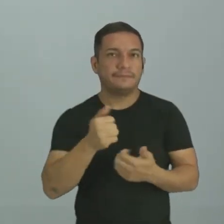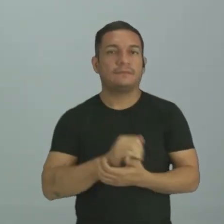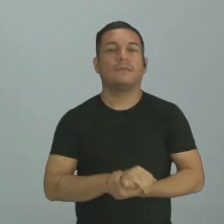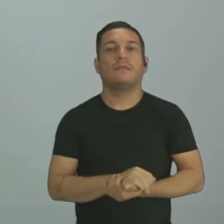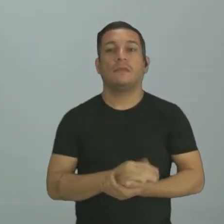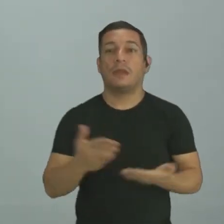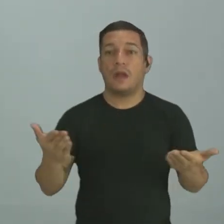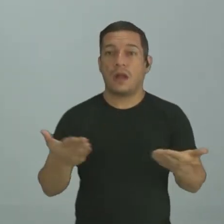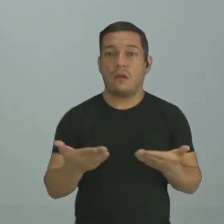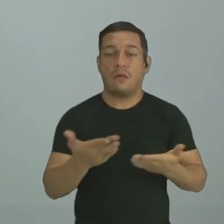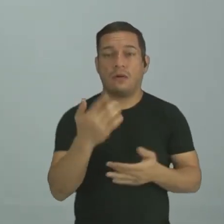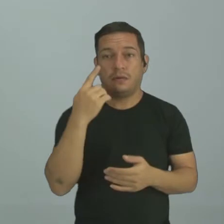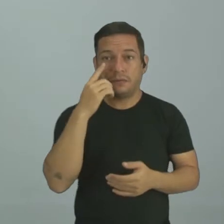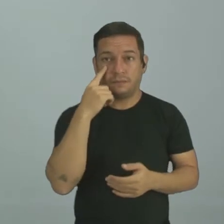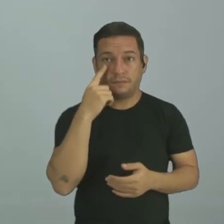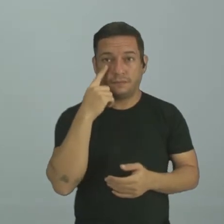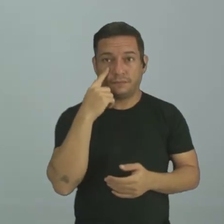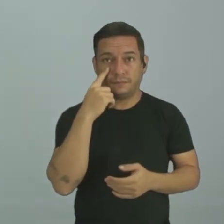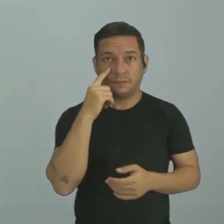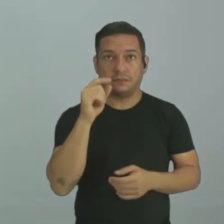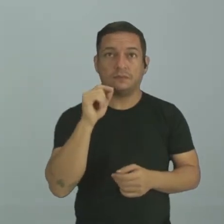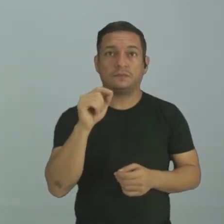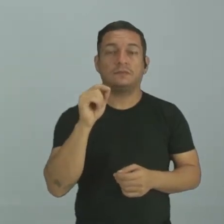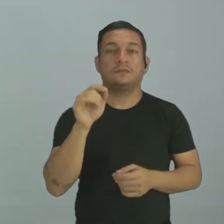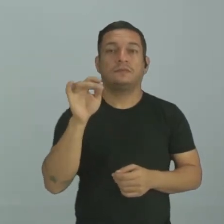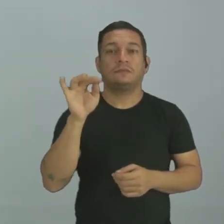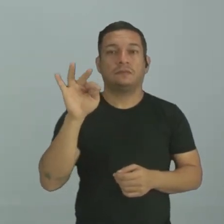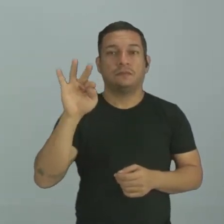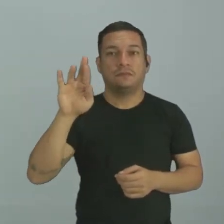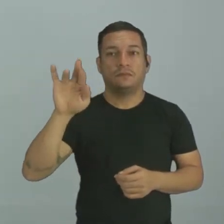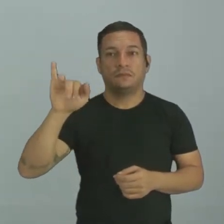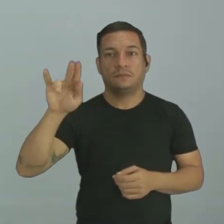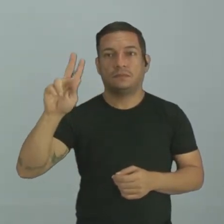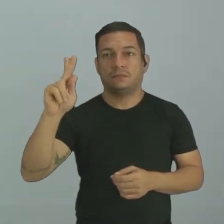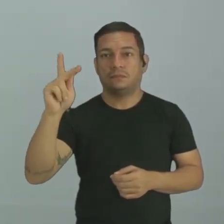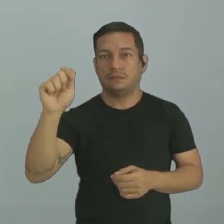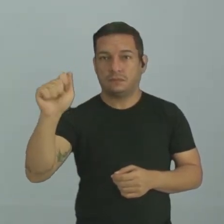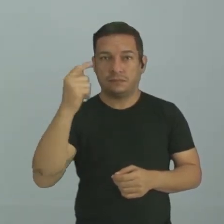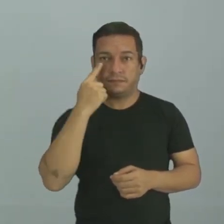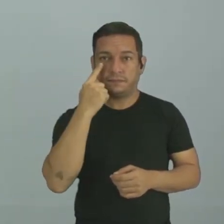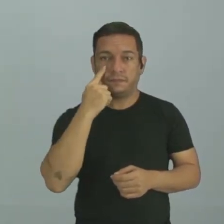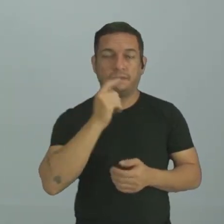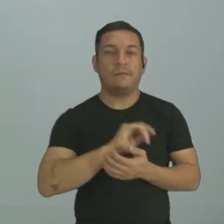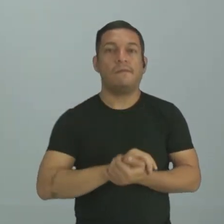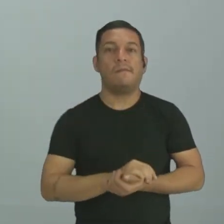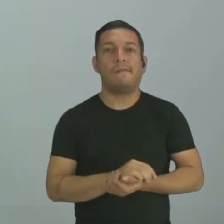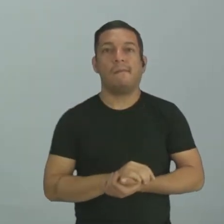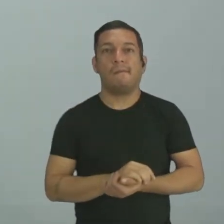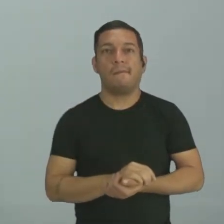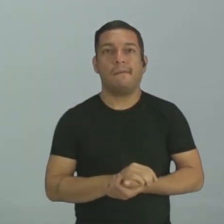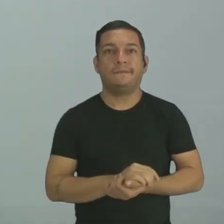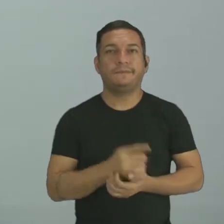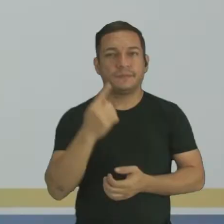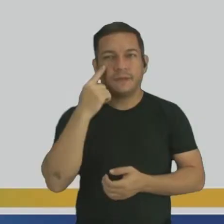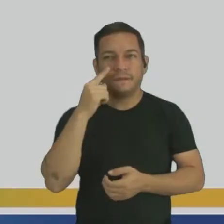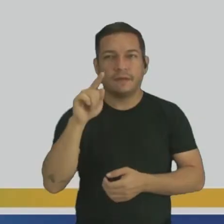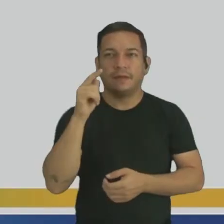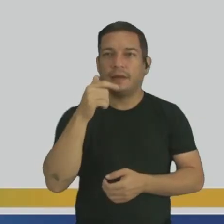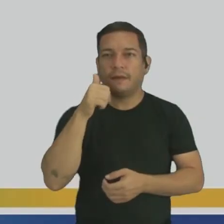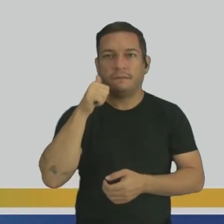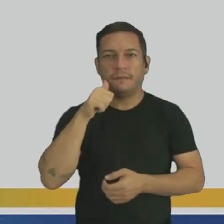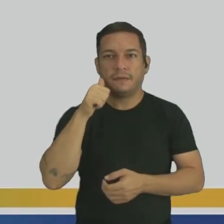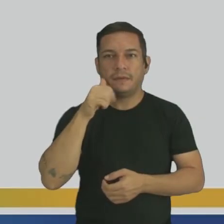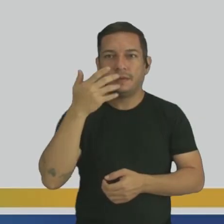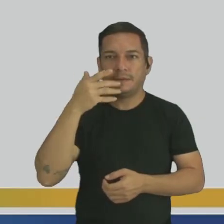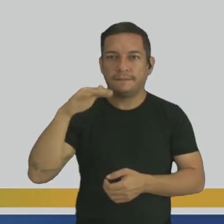Agora nós vamos observar a tirinha a seguir. Observe aí comigo. Você está observando a marina aí na sua